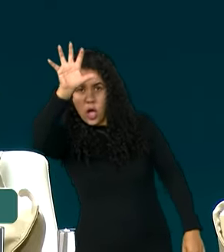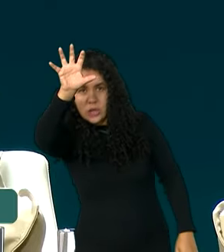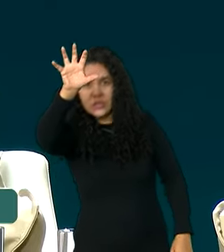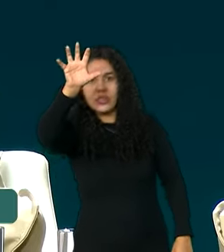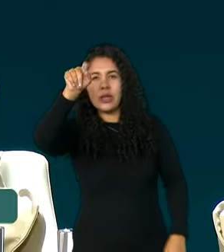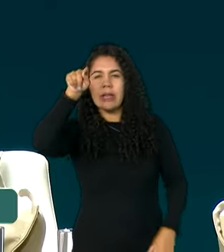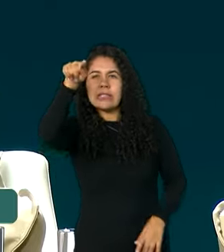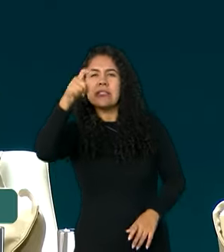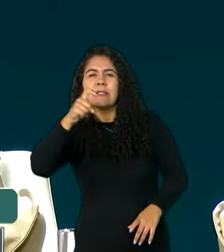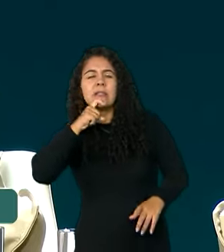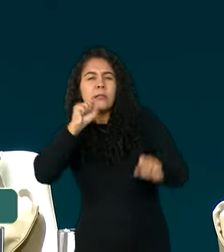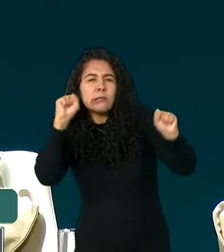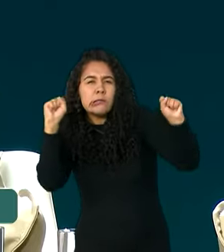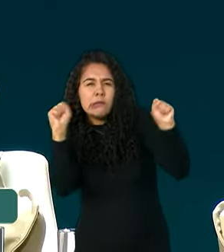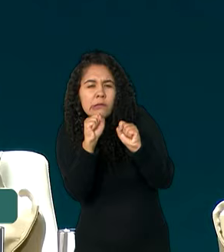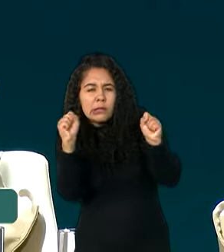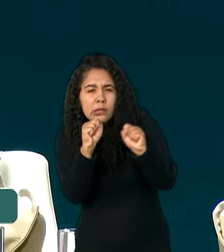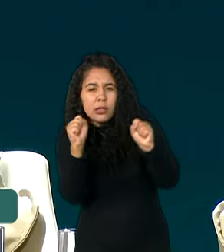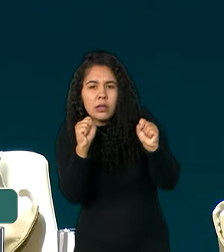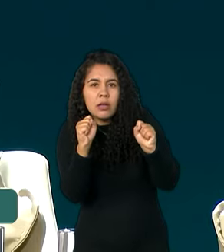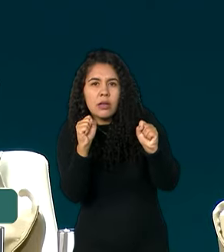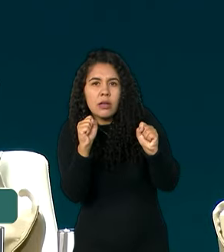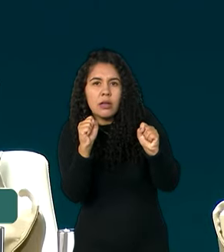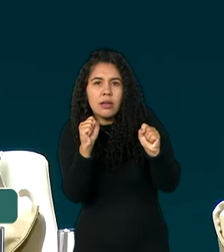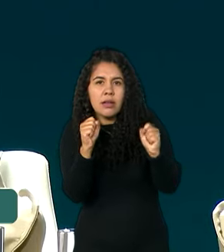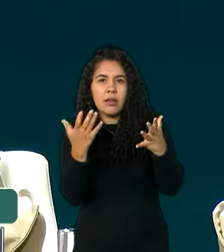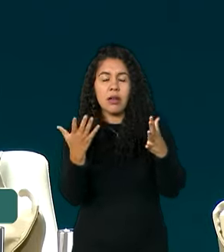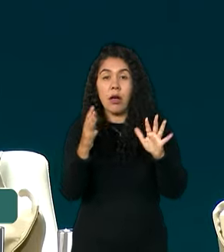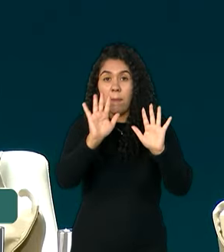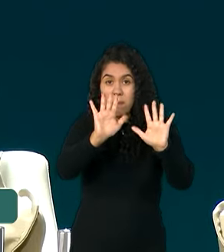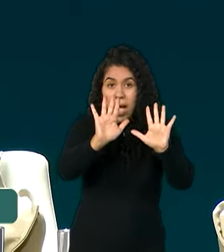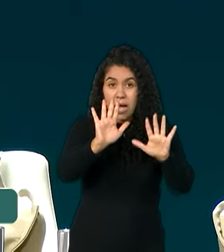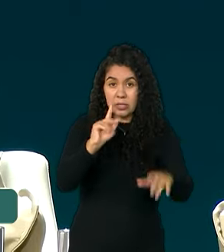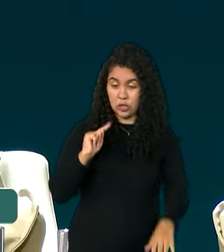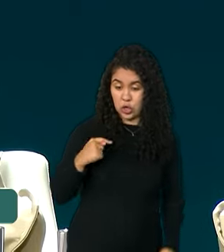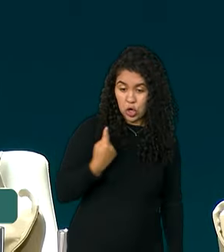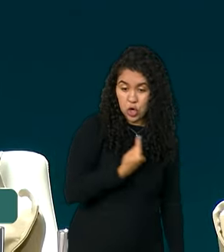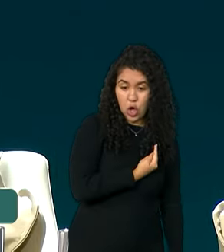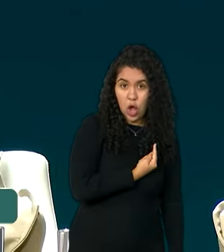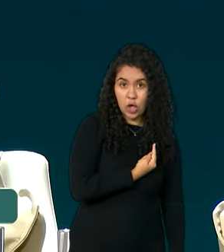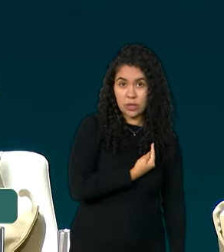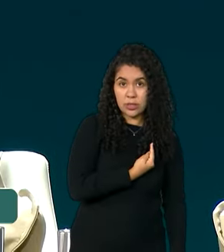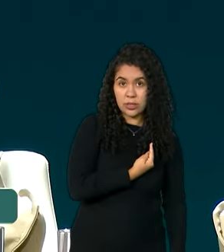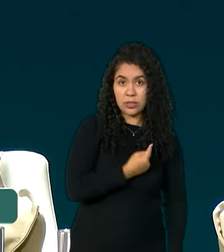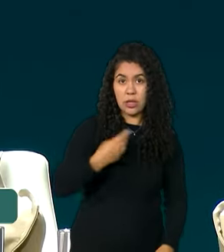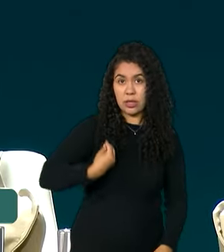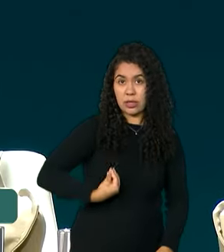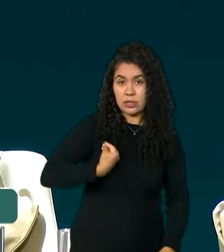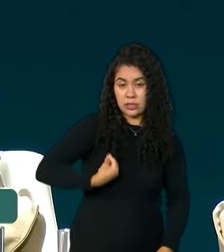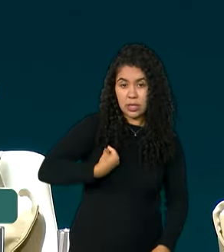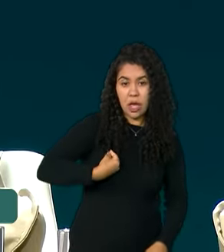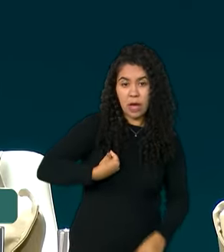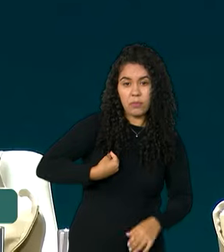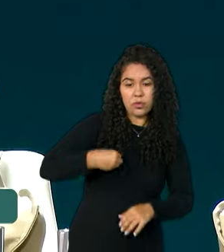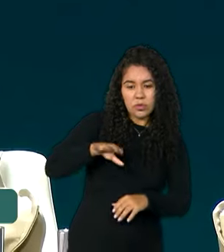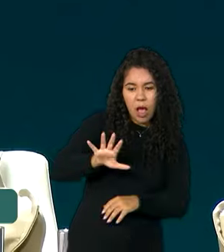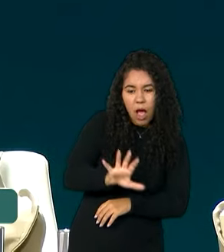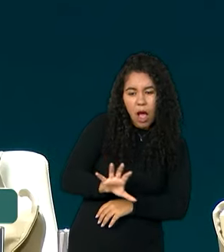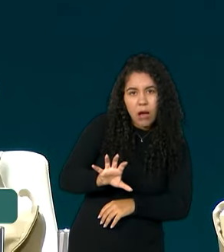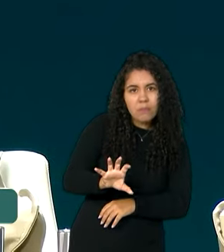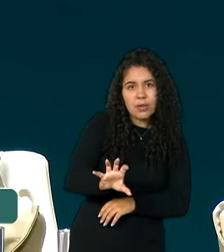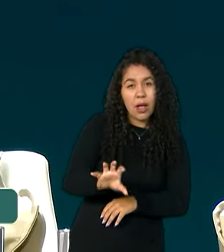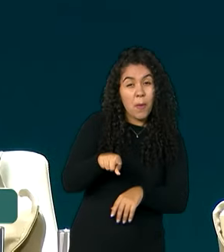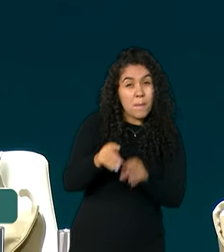frio, fica temperado. Mas nós que estamos nos trópicos, o impacto,